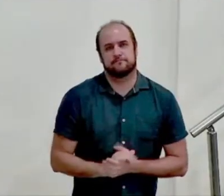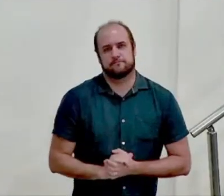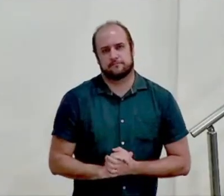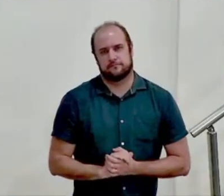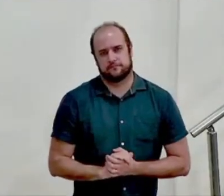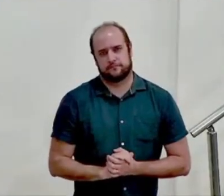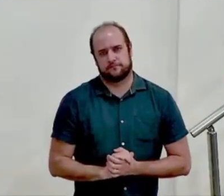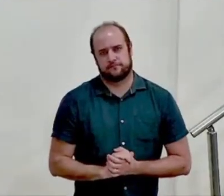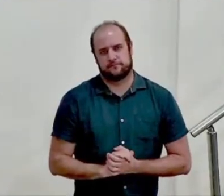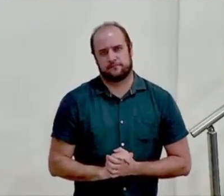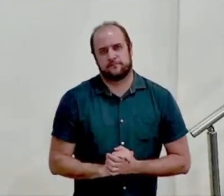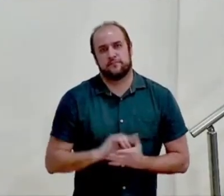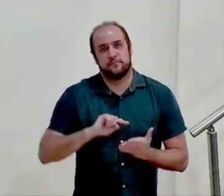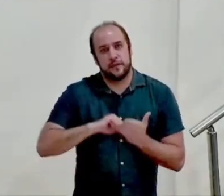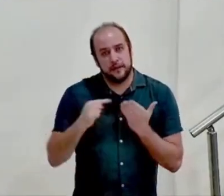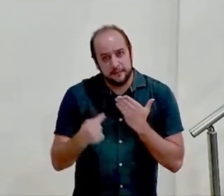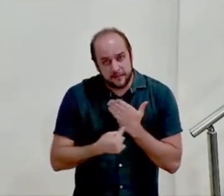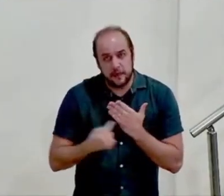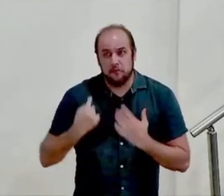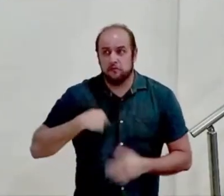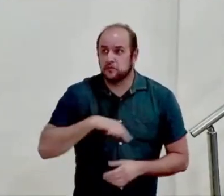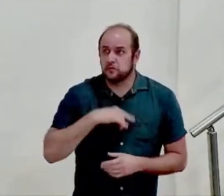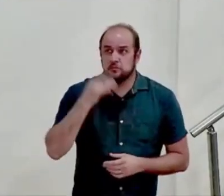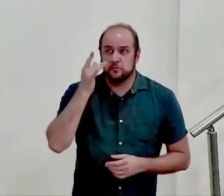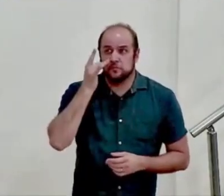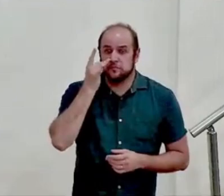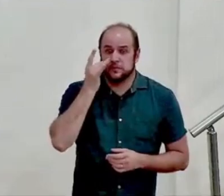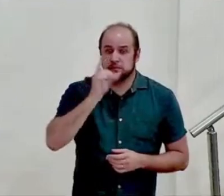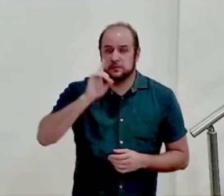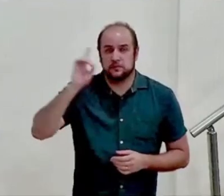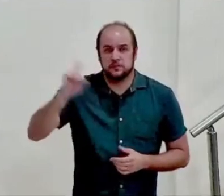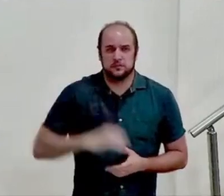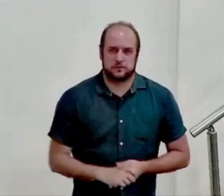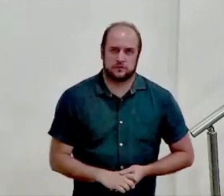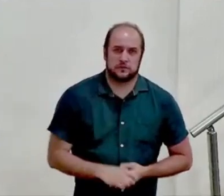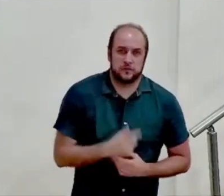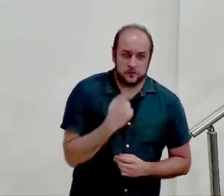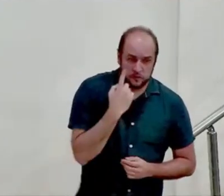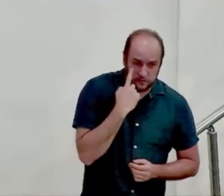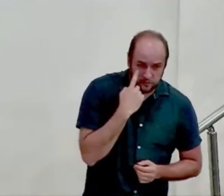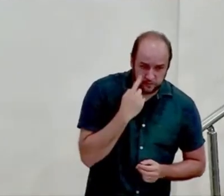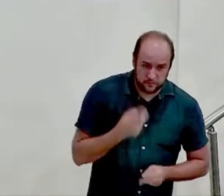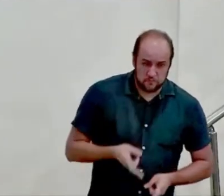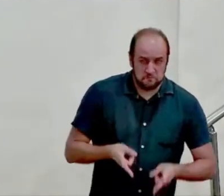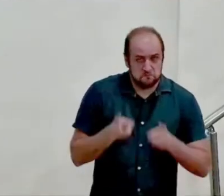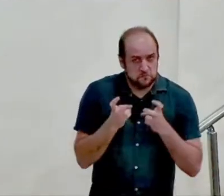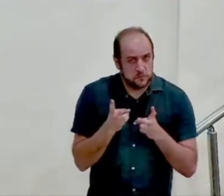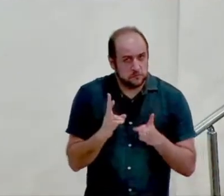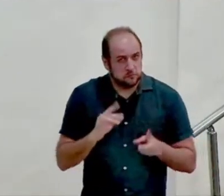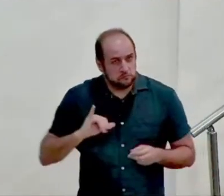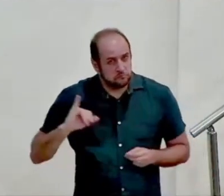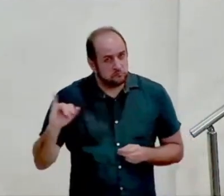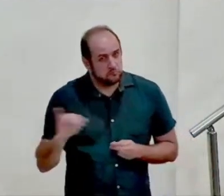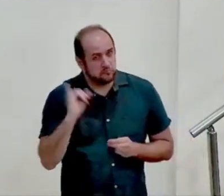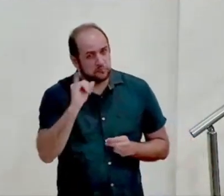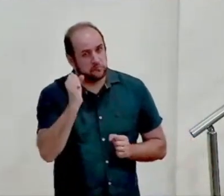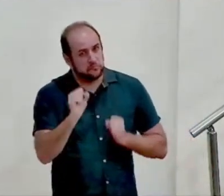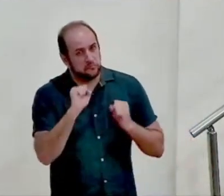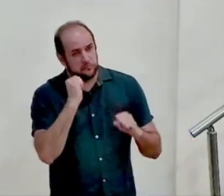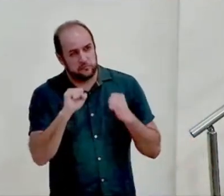para estarmos na presença de Deus. E aqui nós vemos um ponto importante nesse Salmo.